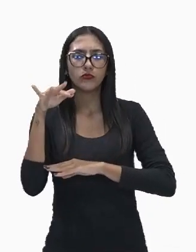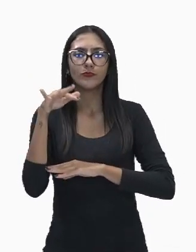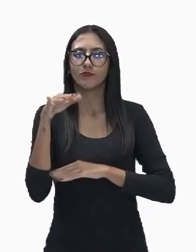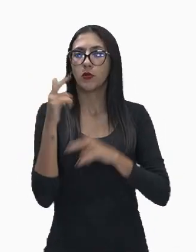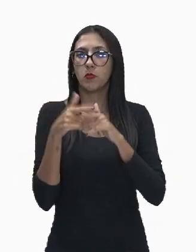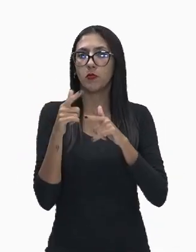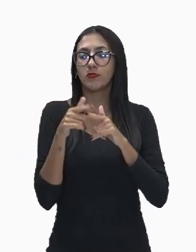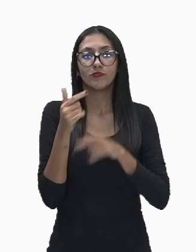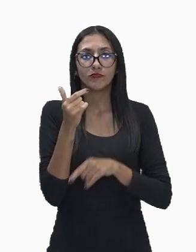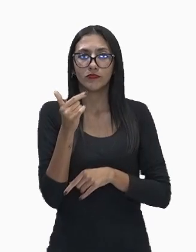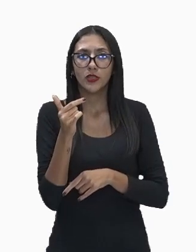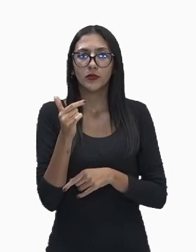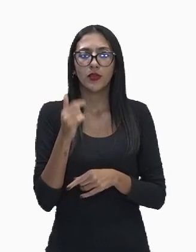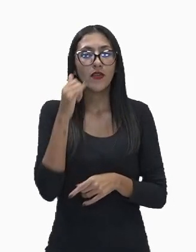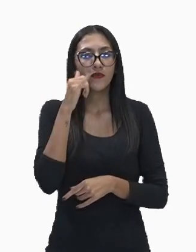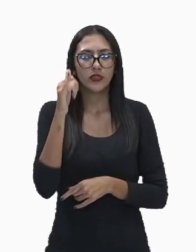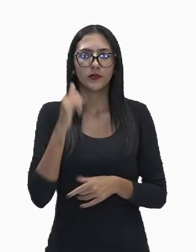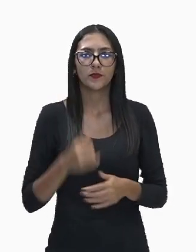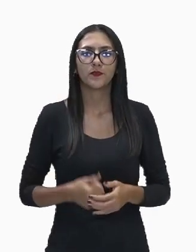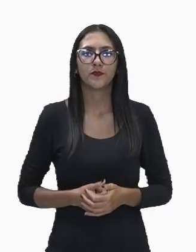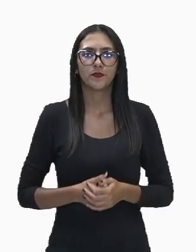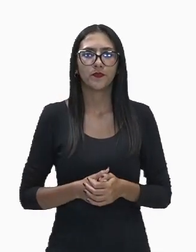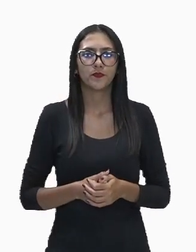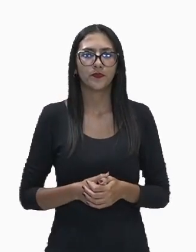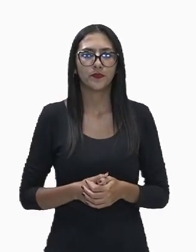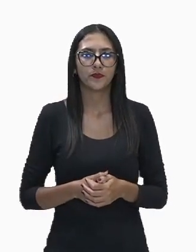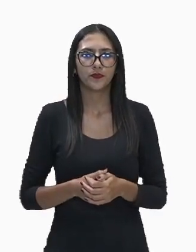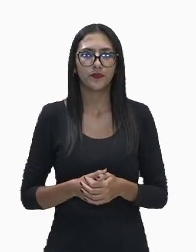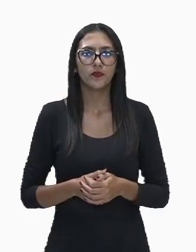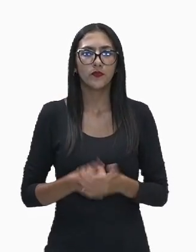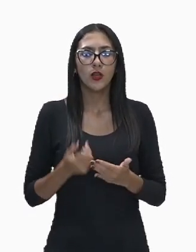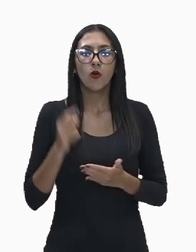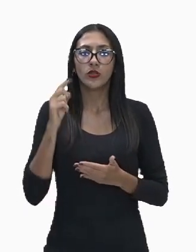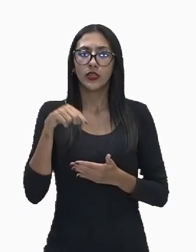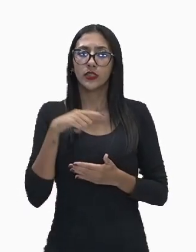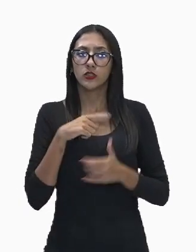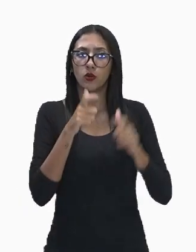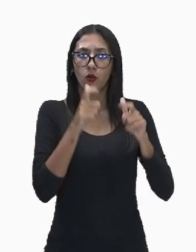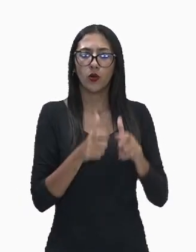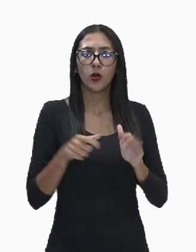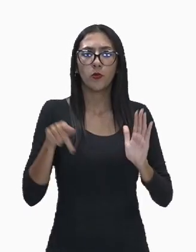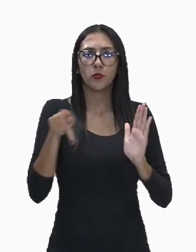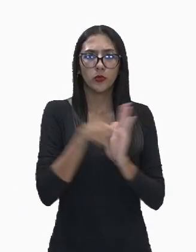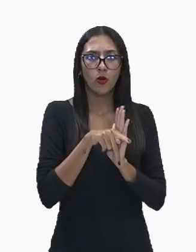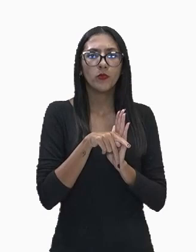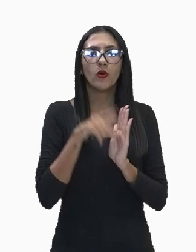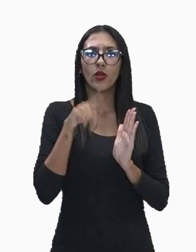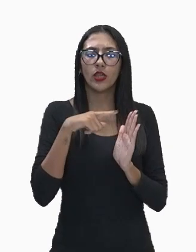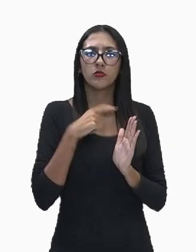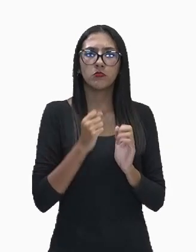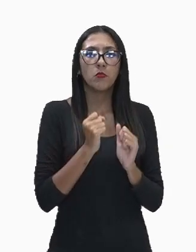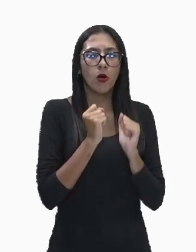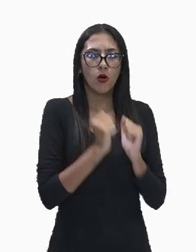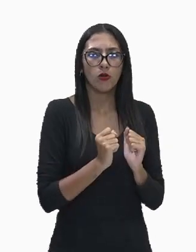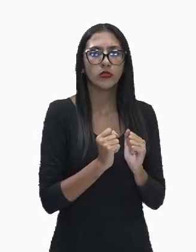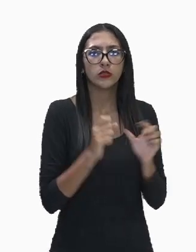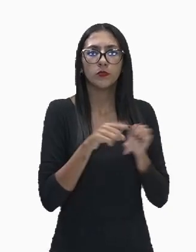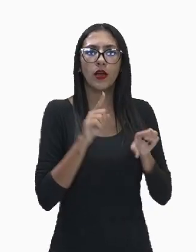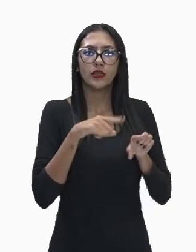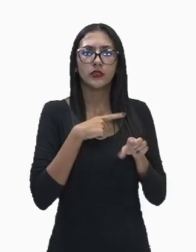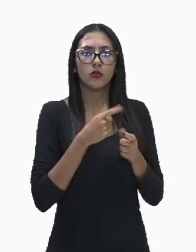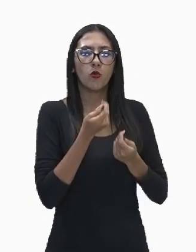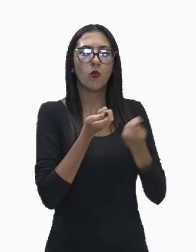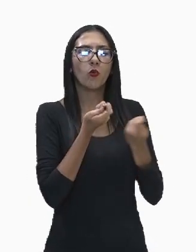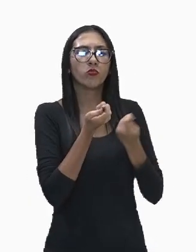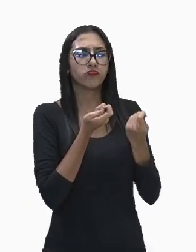atmosfera. Então, nesses aterros sanitários a incineração ela é permitida, mas há um